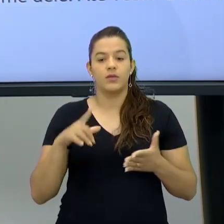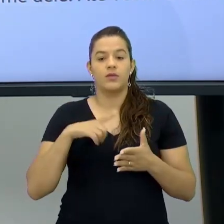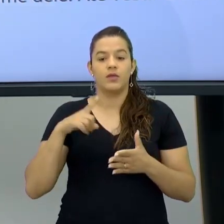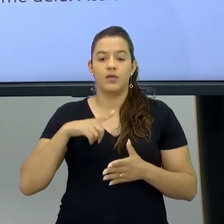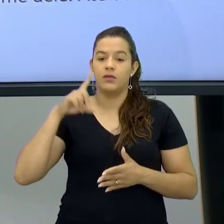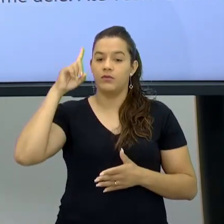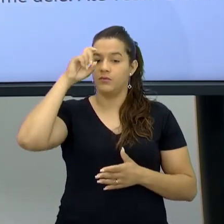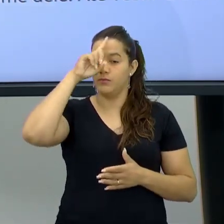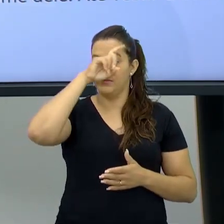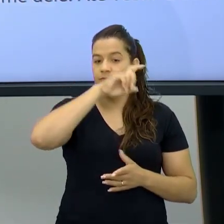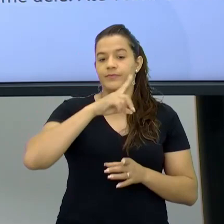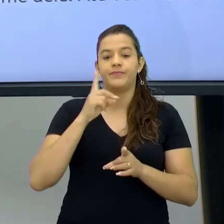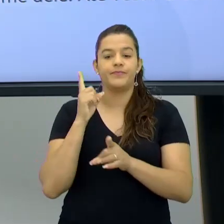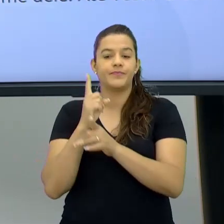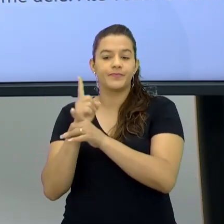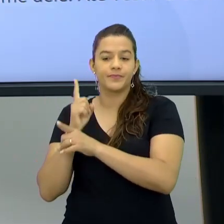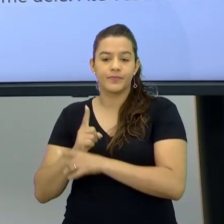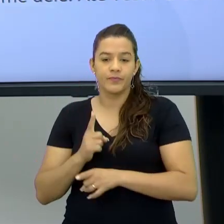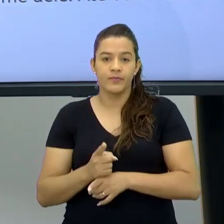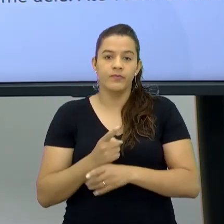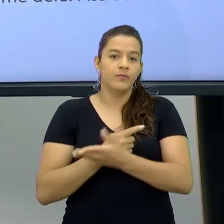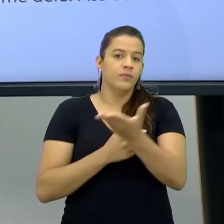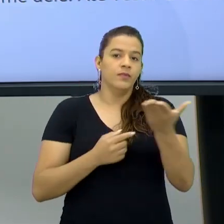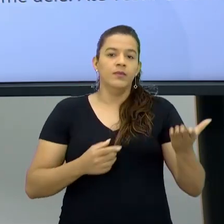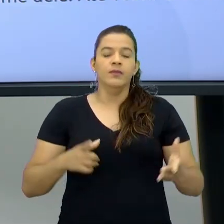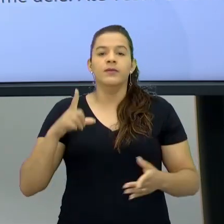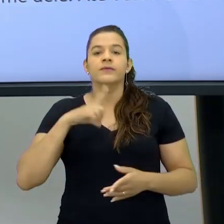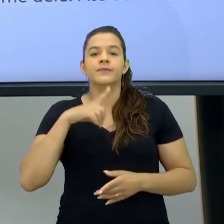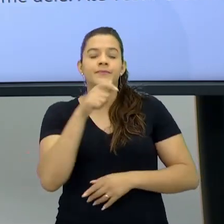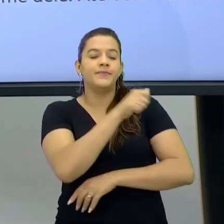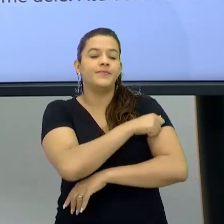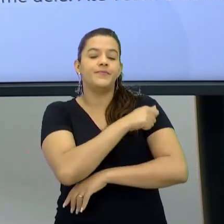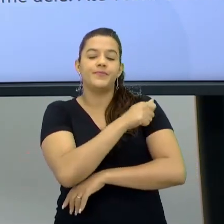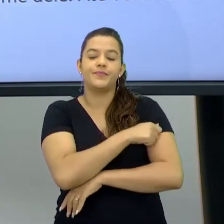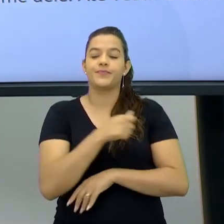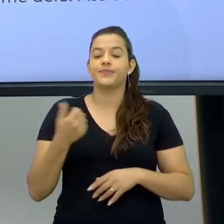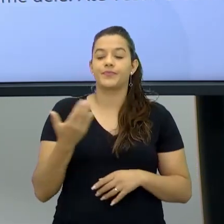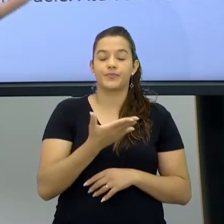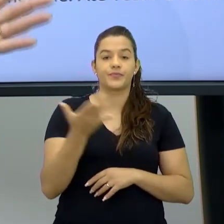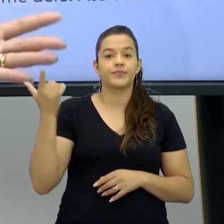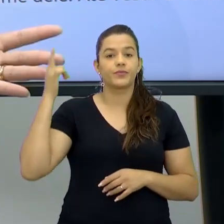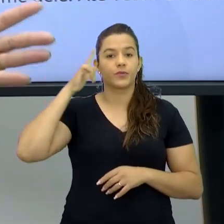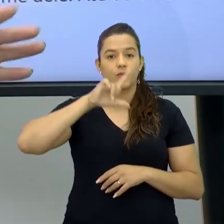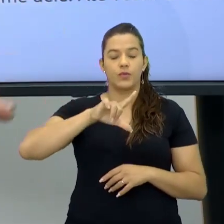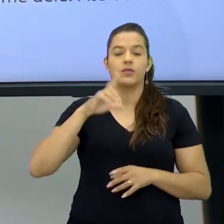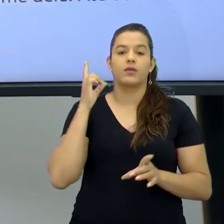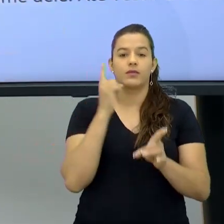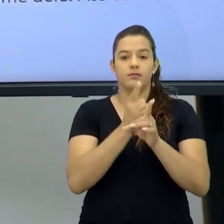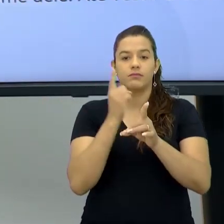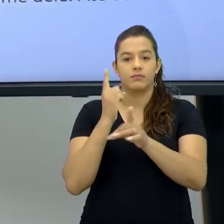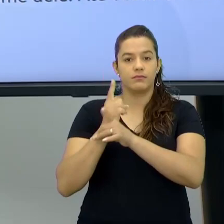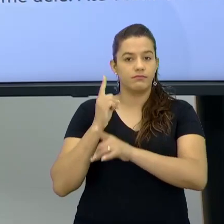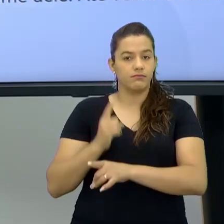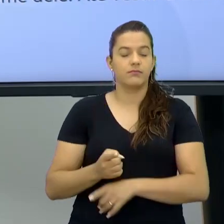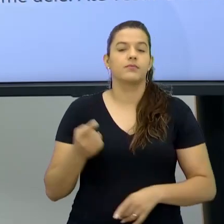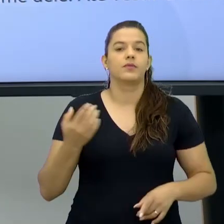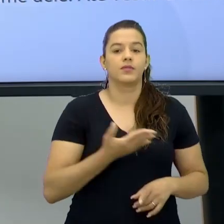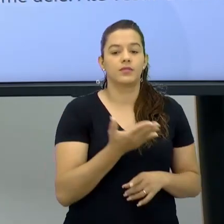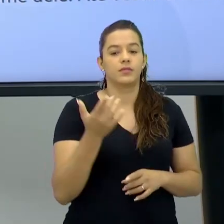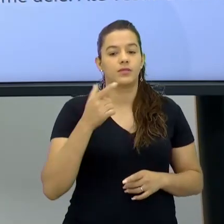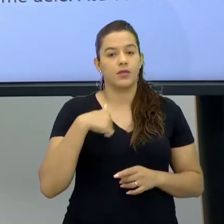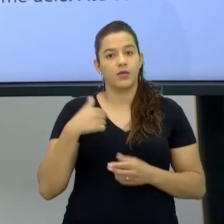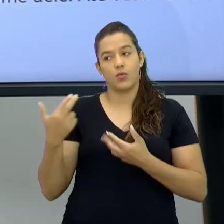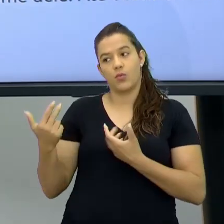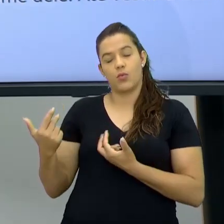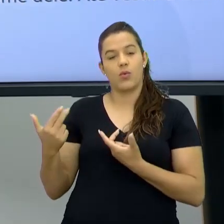Achar material liberado Mas você estudante Mas Tem aí a sua mão A não ser que você vá fazer Como a